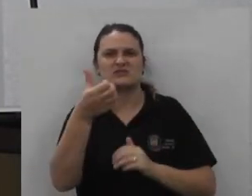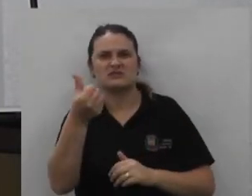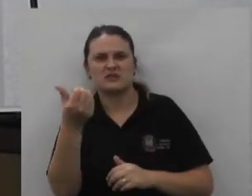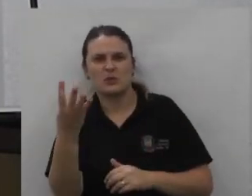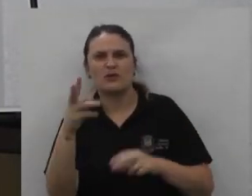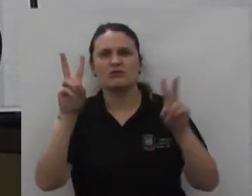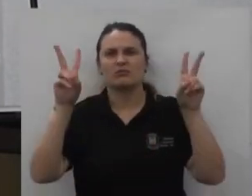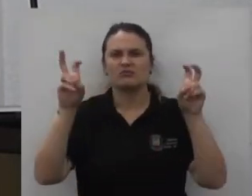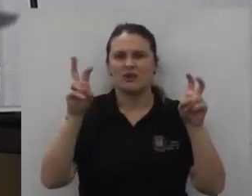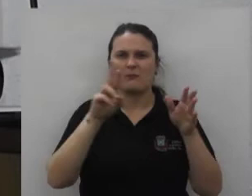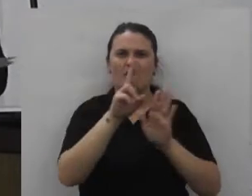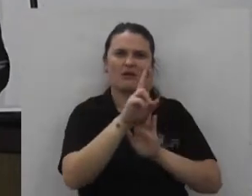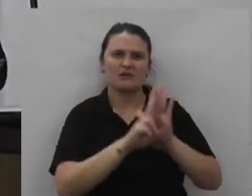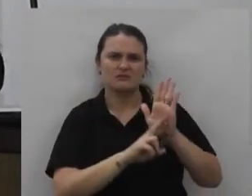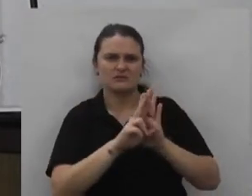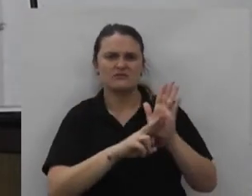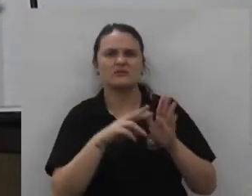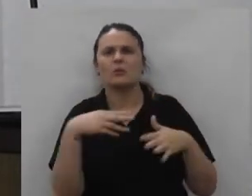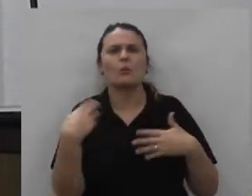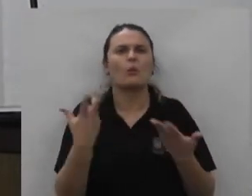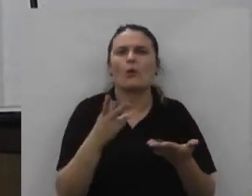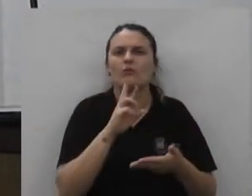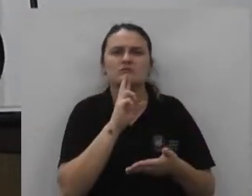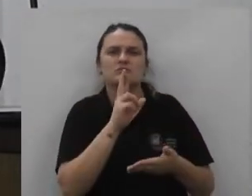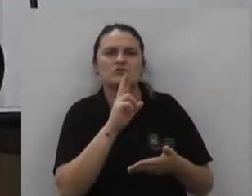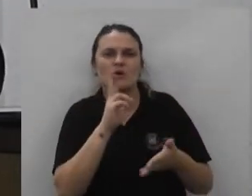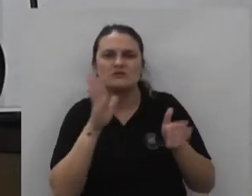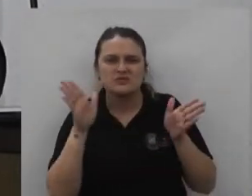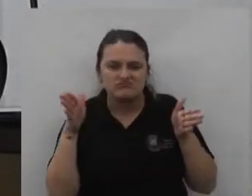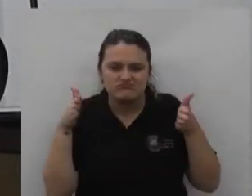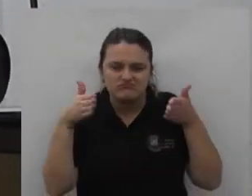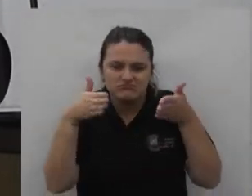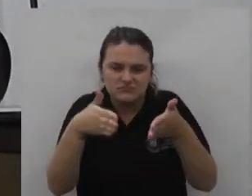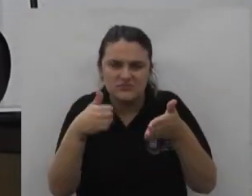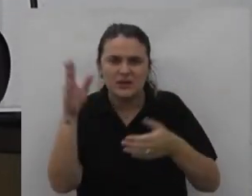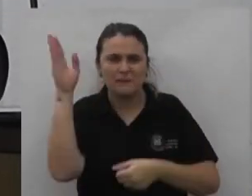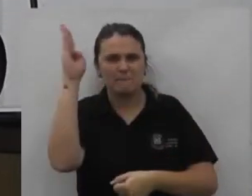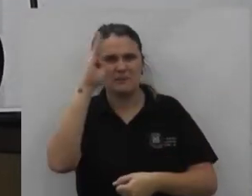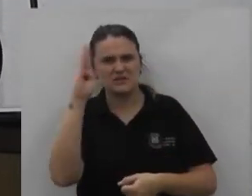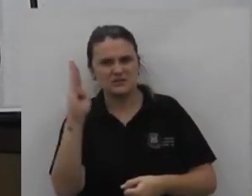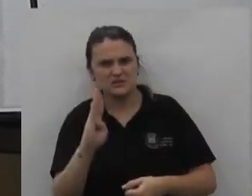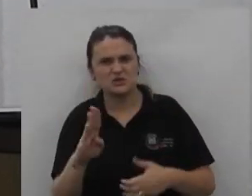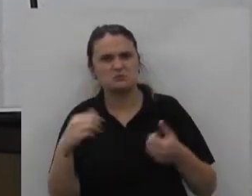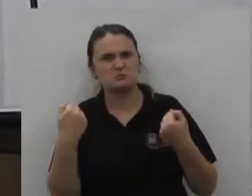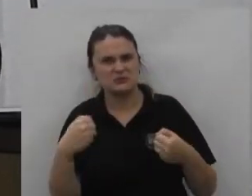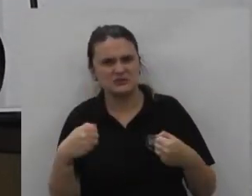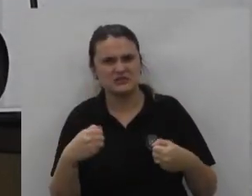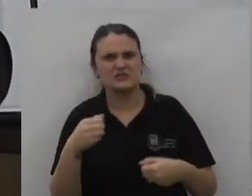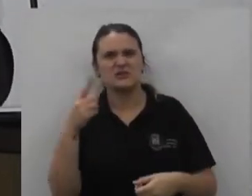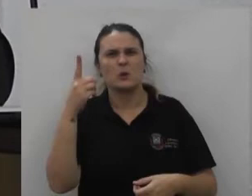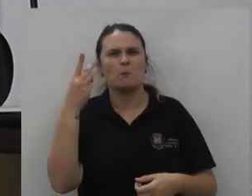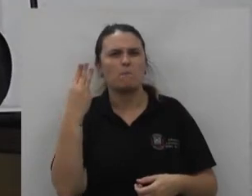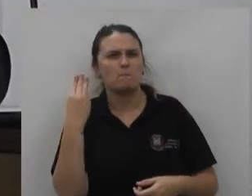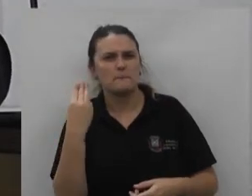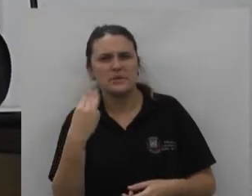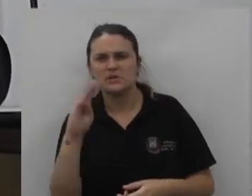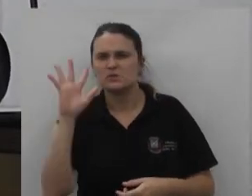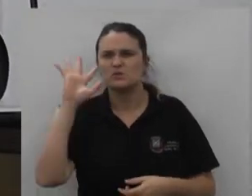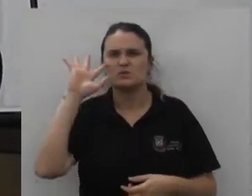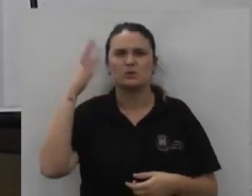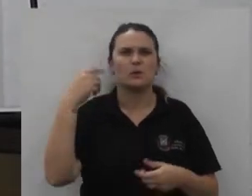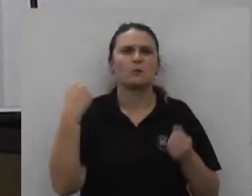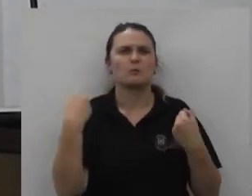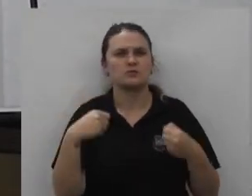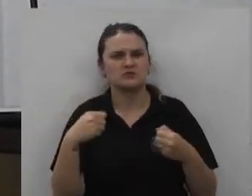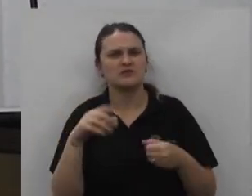e analisar a que resposta eles conduzem um Brasil que precisa de um milhão de solução e